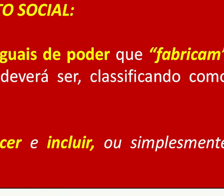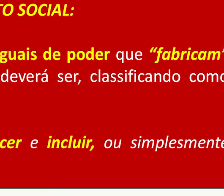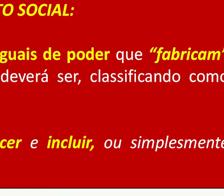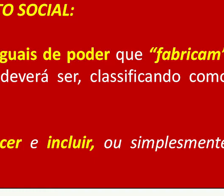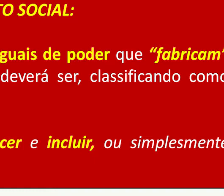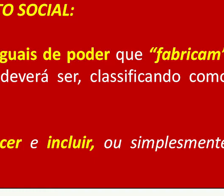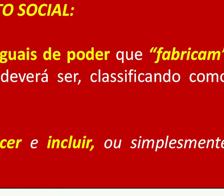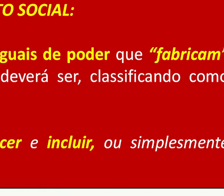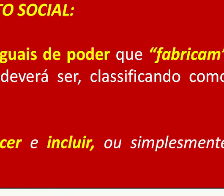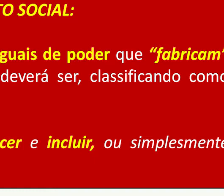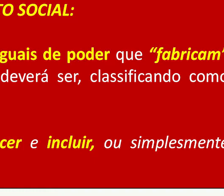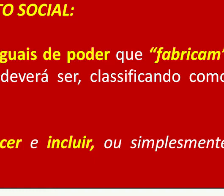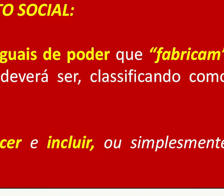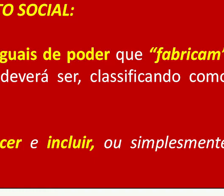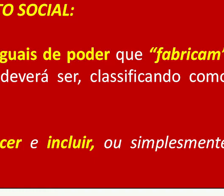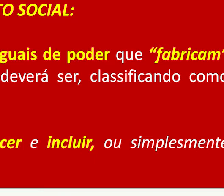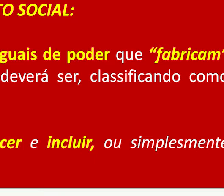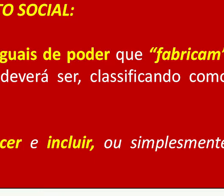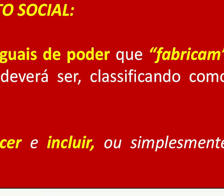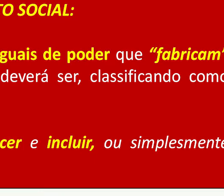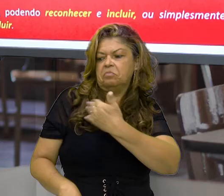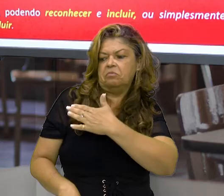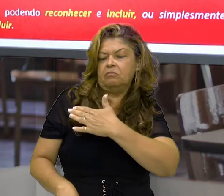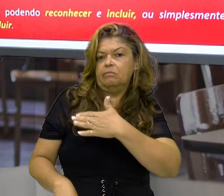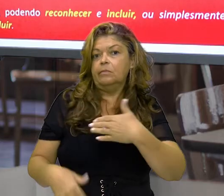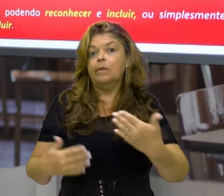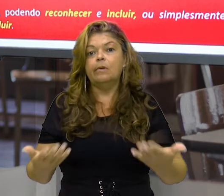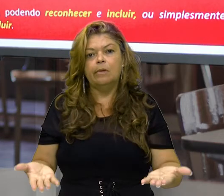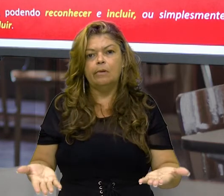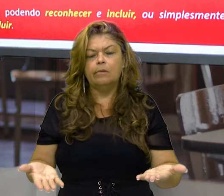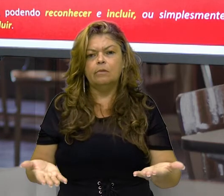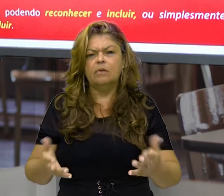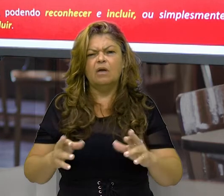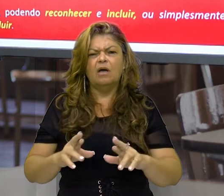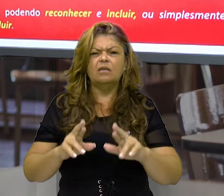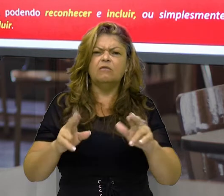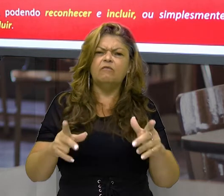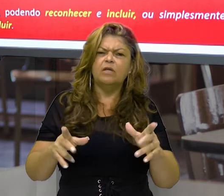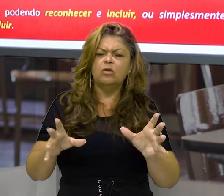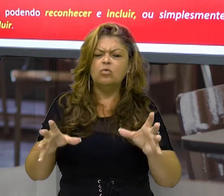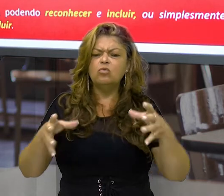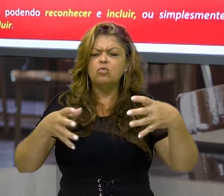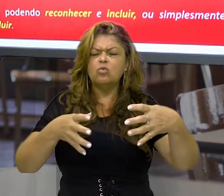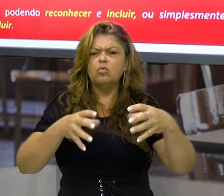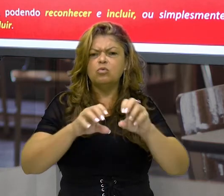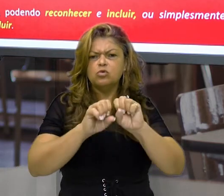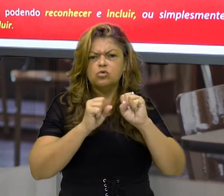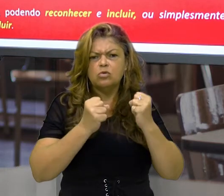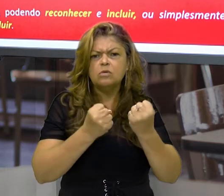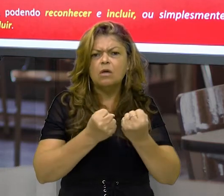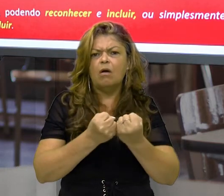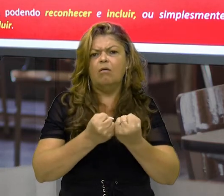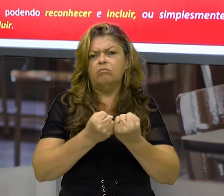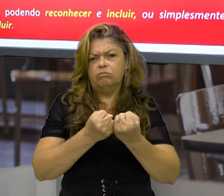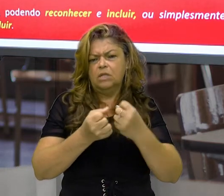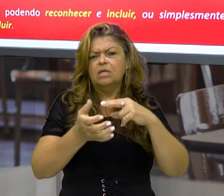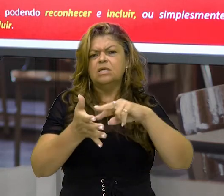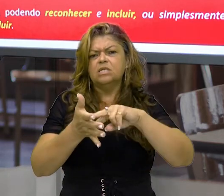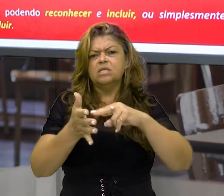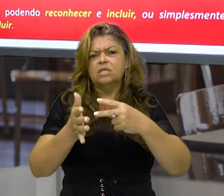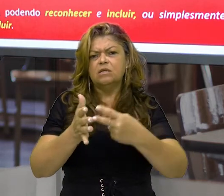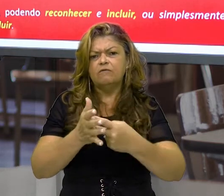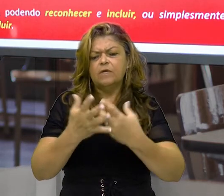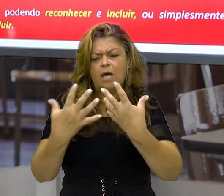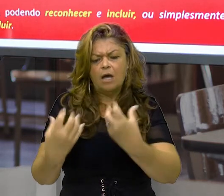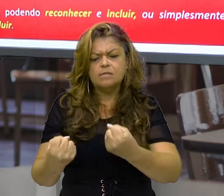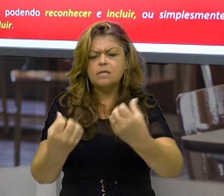negar ou excluí-la. Então, essa diferença em produto social é uma construção que surge